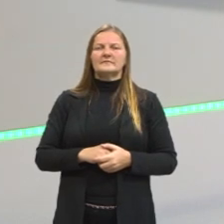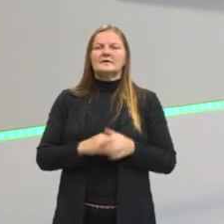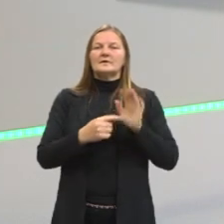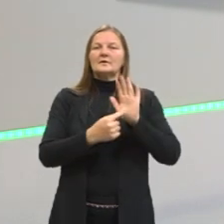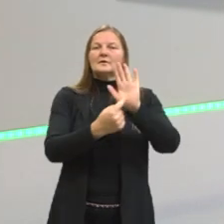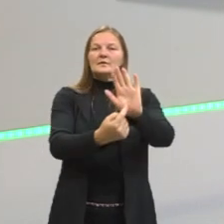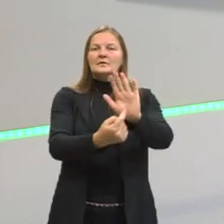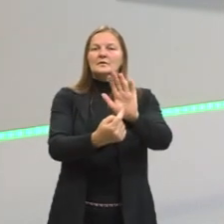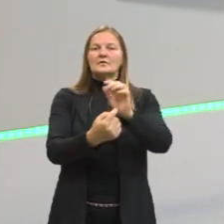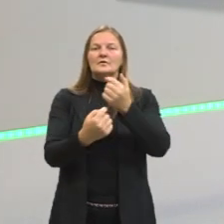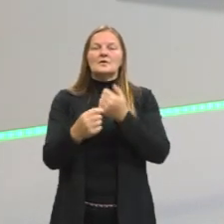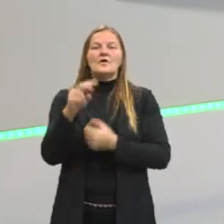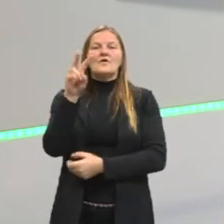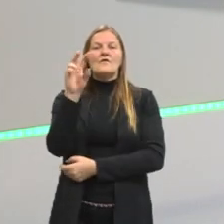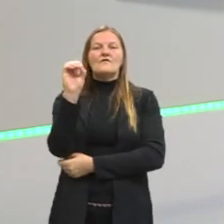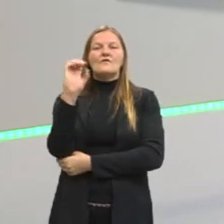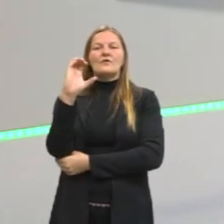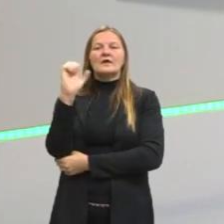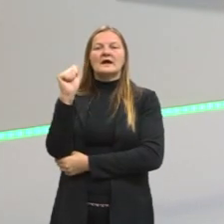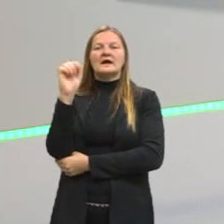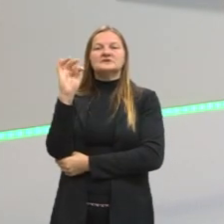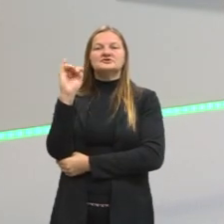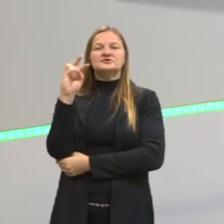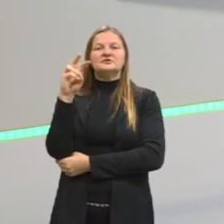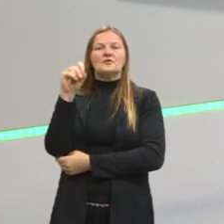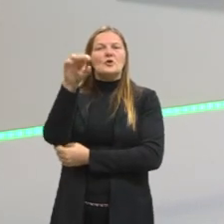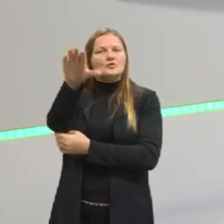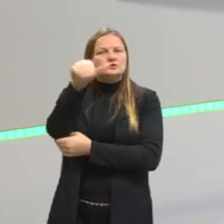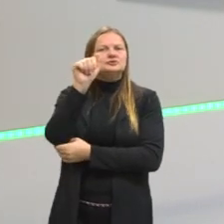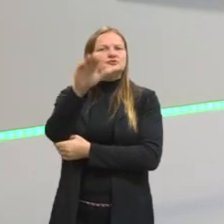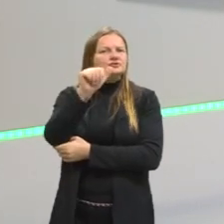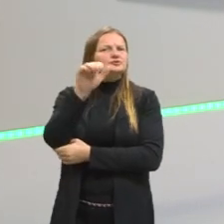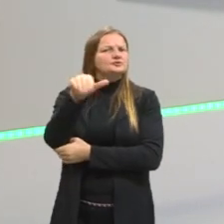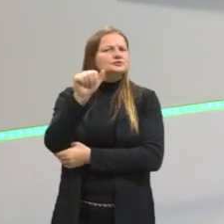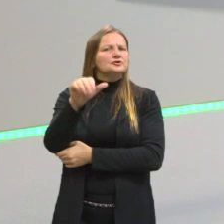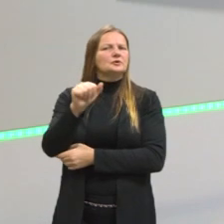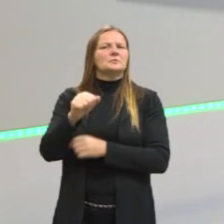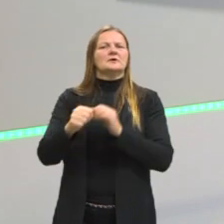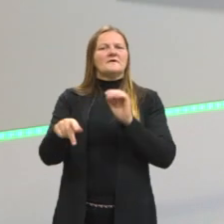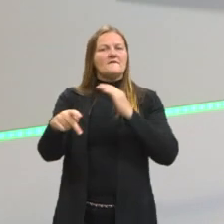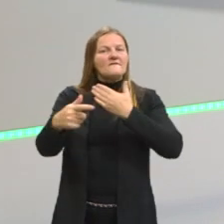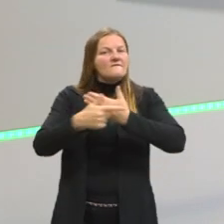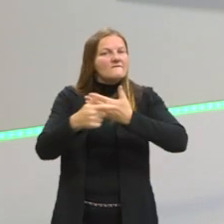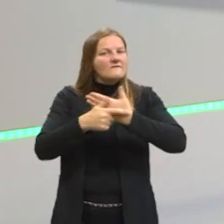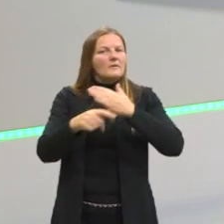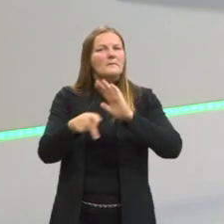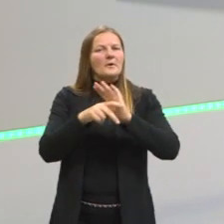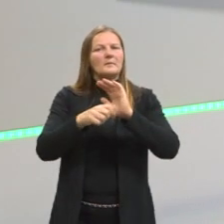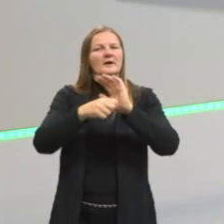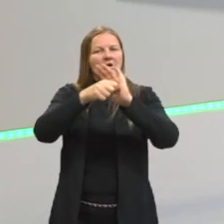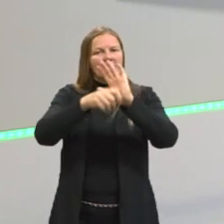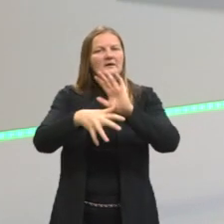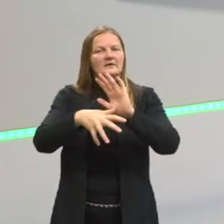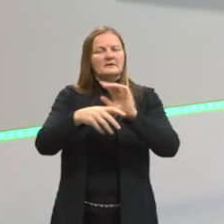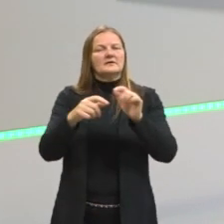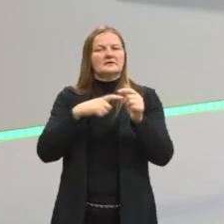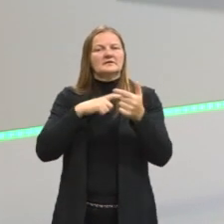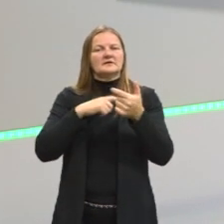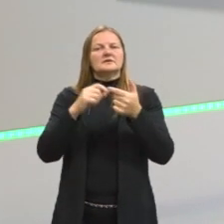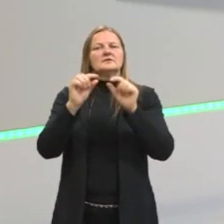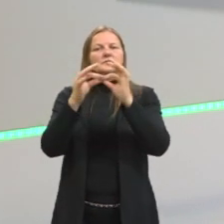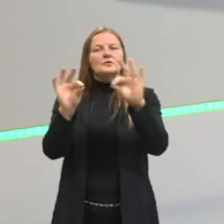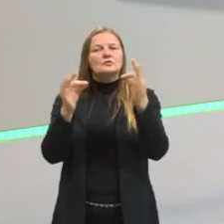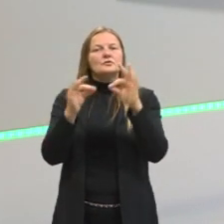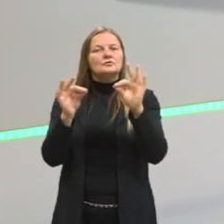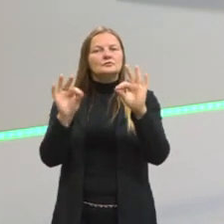vocativo. Então, vocativo, uma das funções de linguagem, a gente vai olhar essas funções da sintaxe,